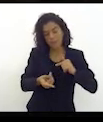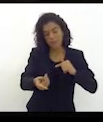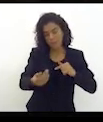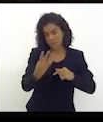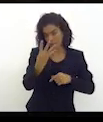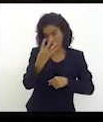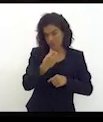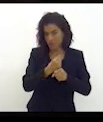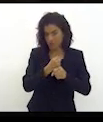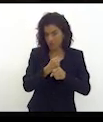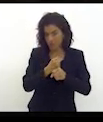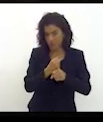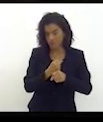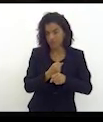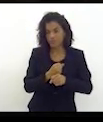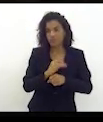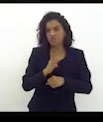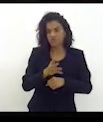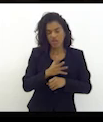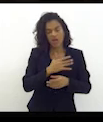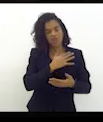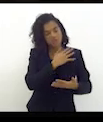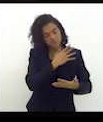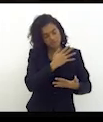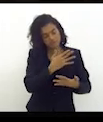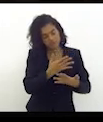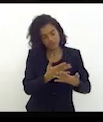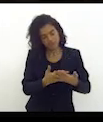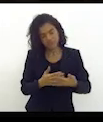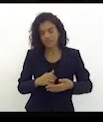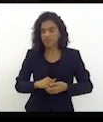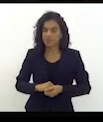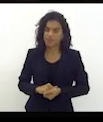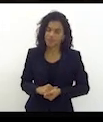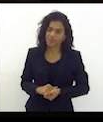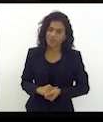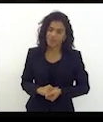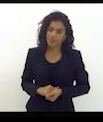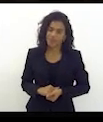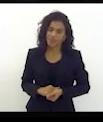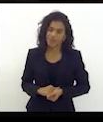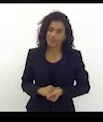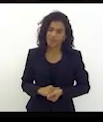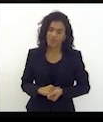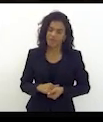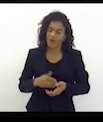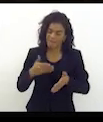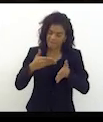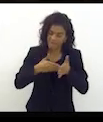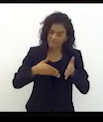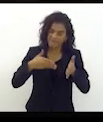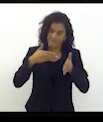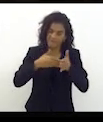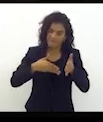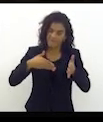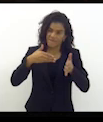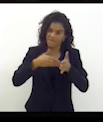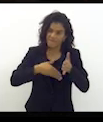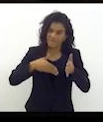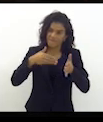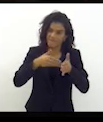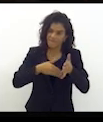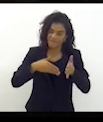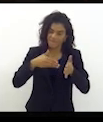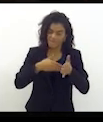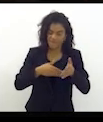já de muito vem se batendo contra